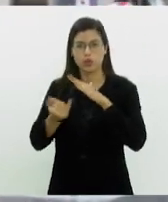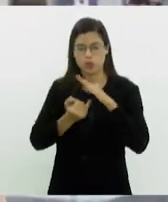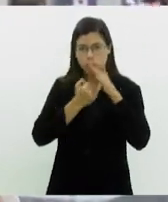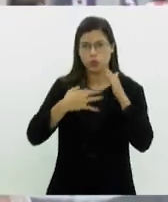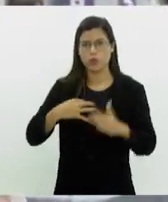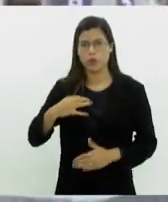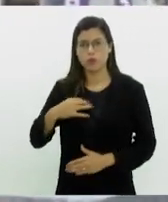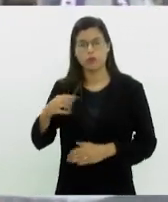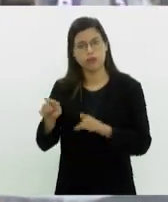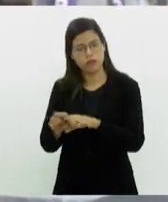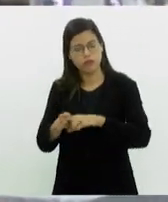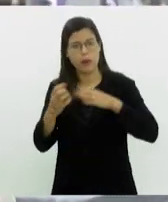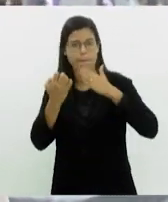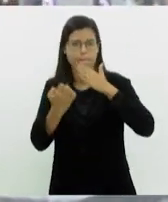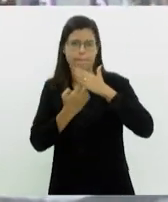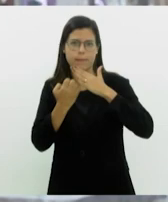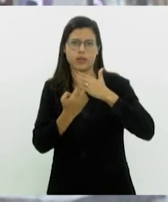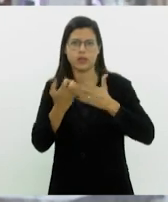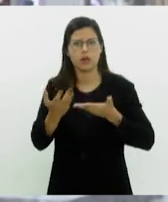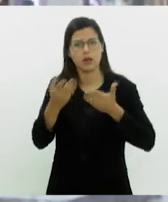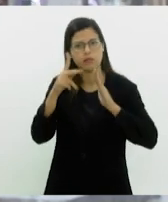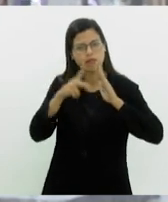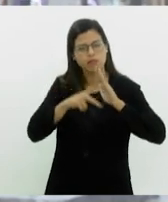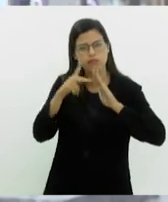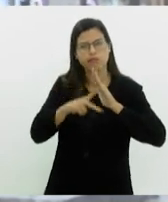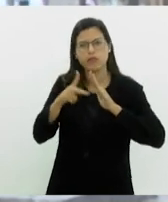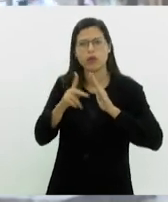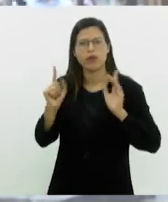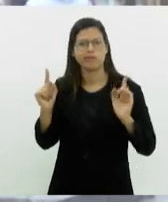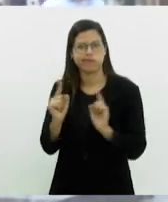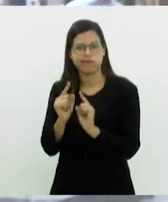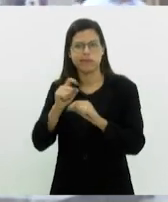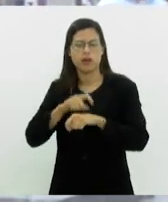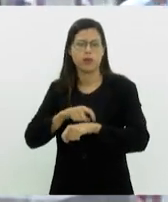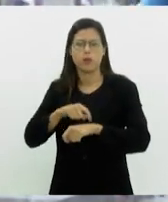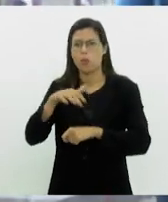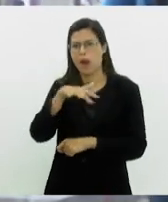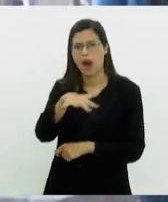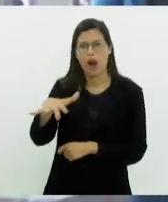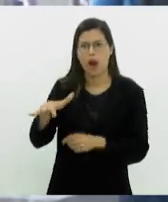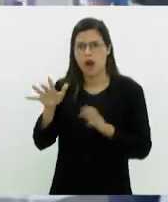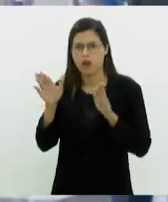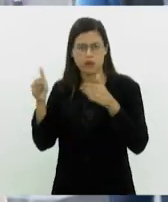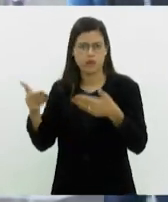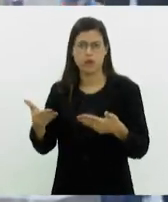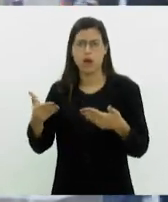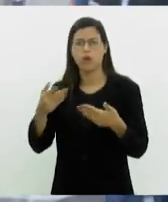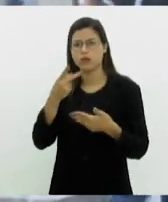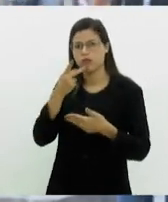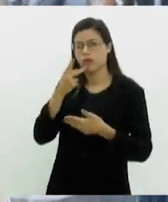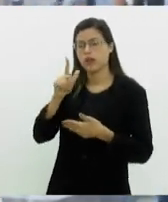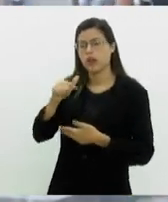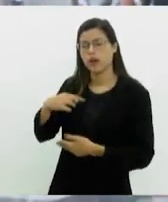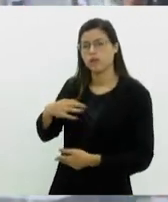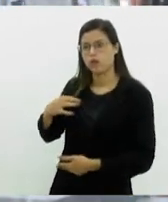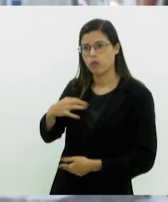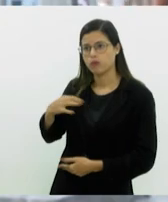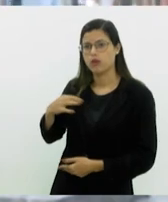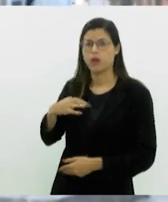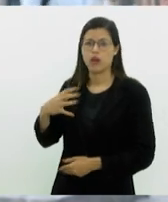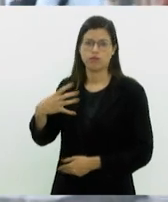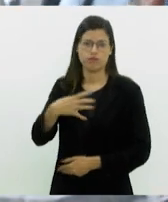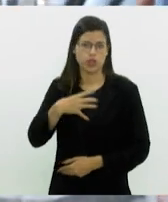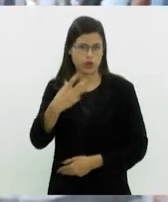que querem fazer um projeto de curto prazo em uma determinada área específica. A gente chama de voluntariado ao seu jeito.